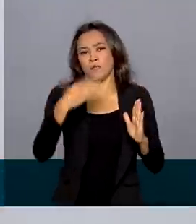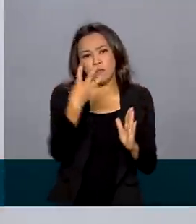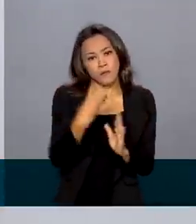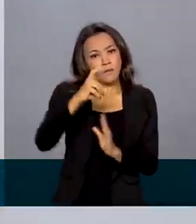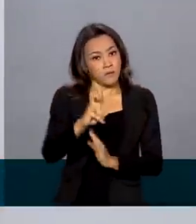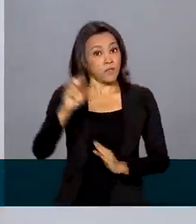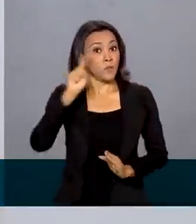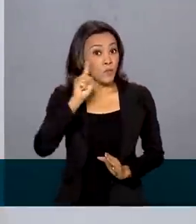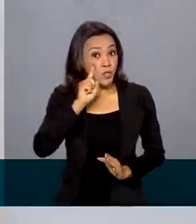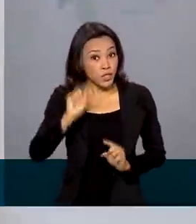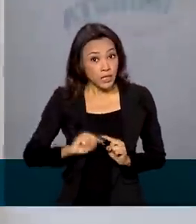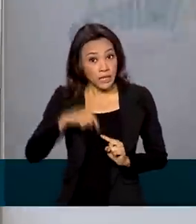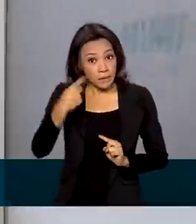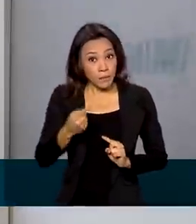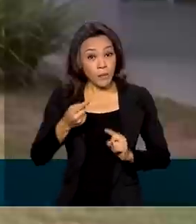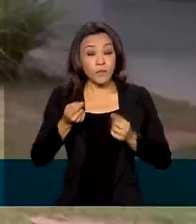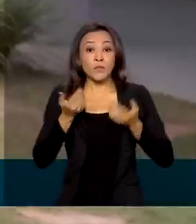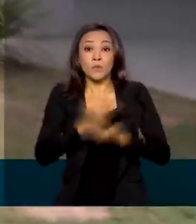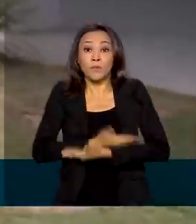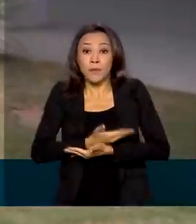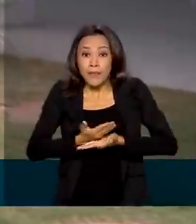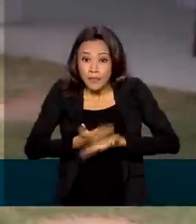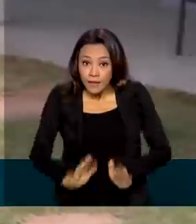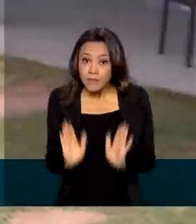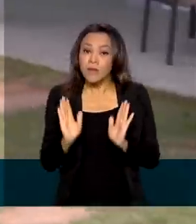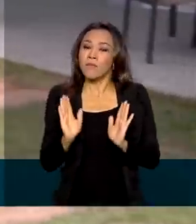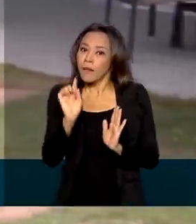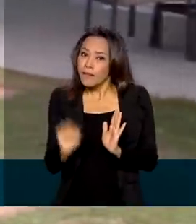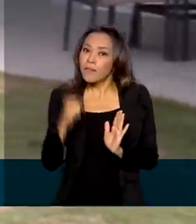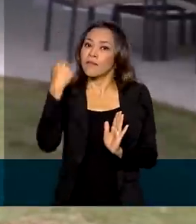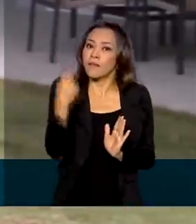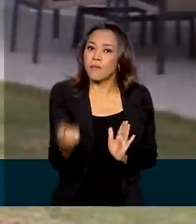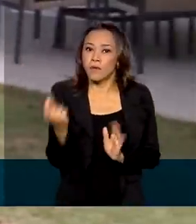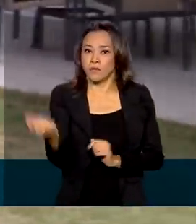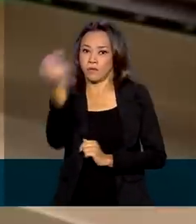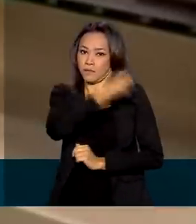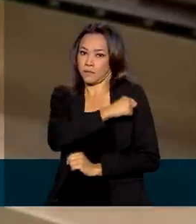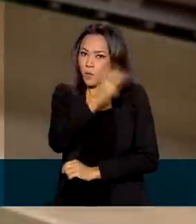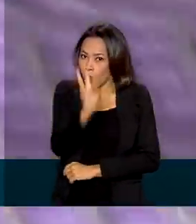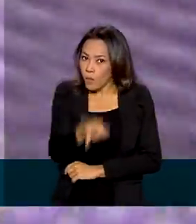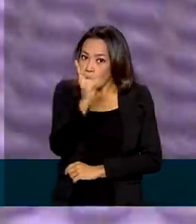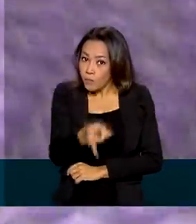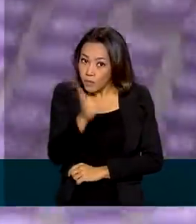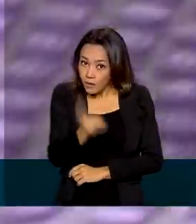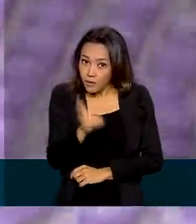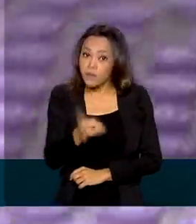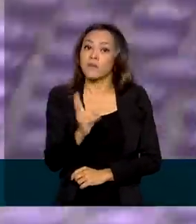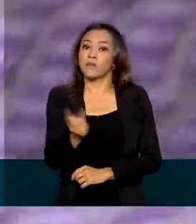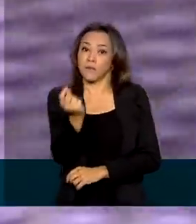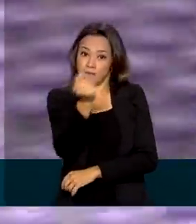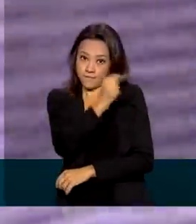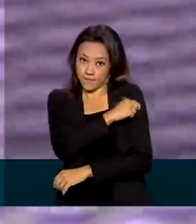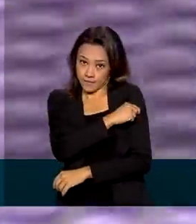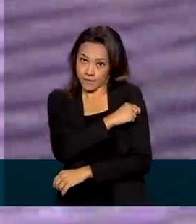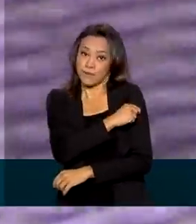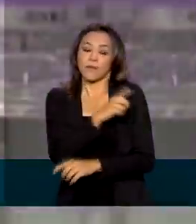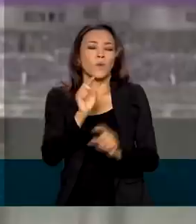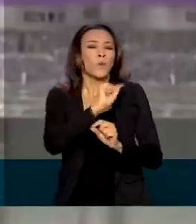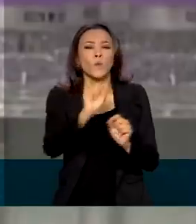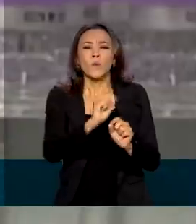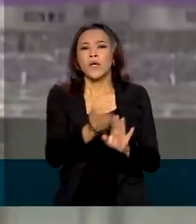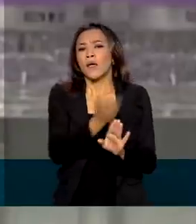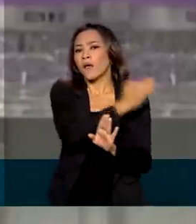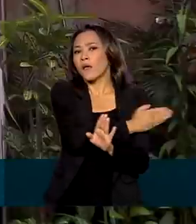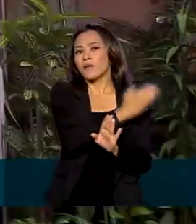dias após o parto para completar o esquema vacinal com o mesmo imunizante. A orientação vem após uma suspensão